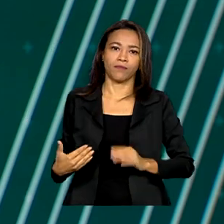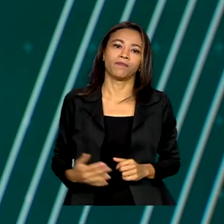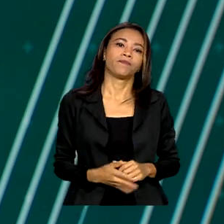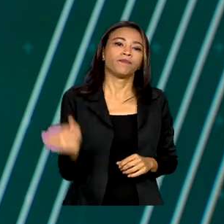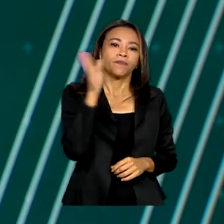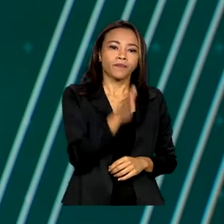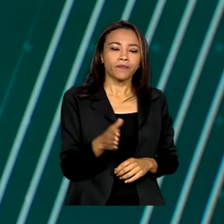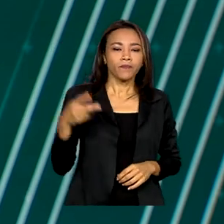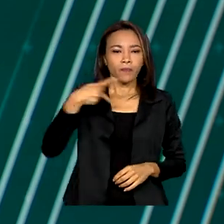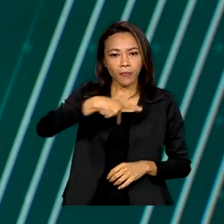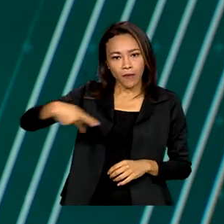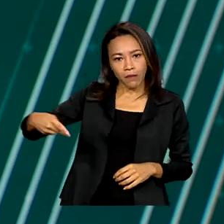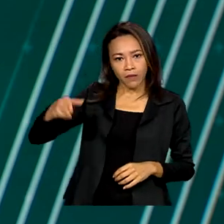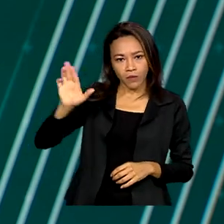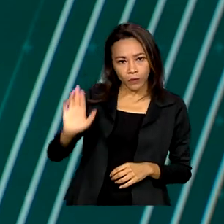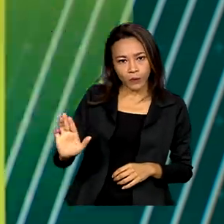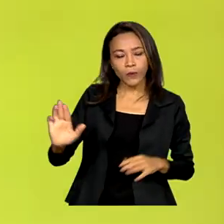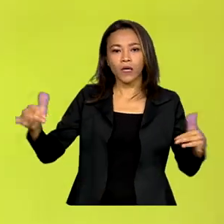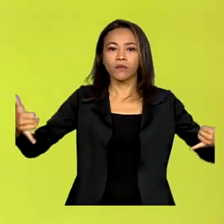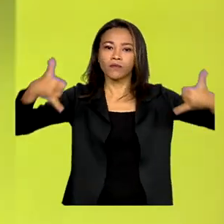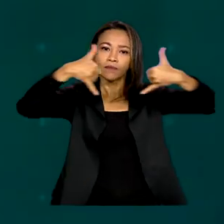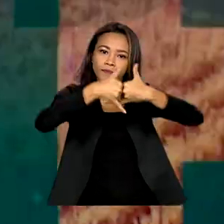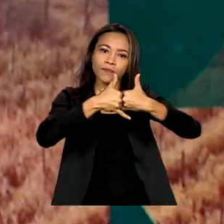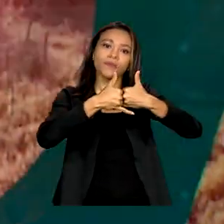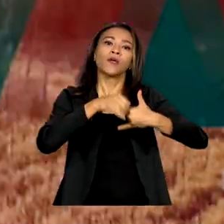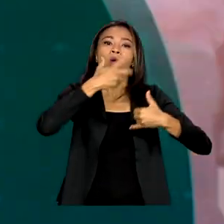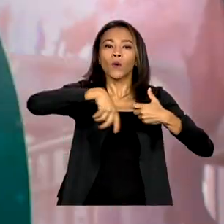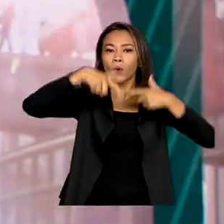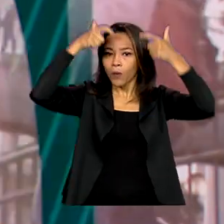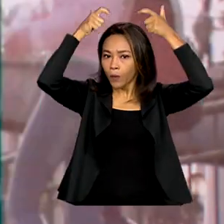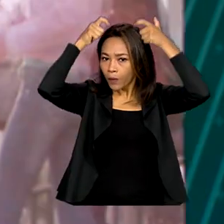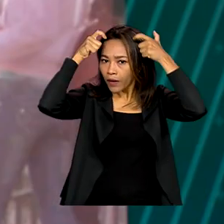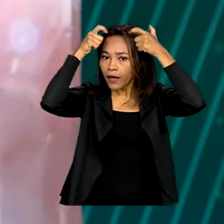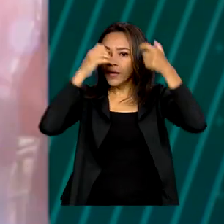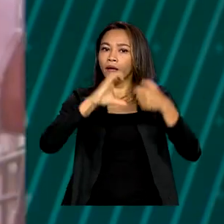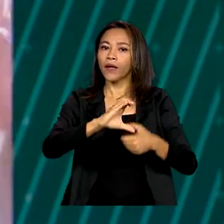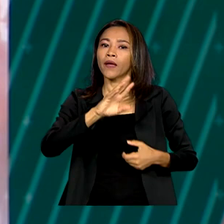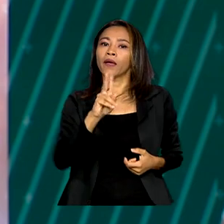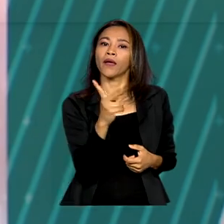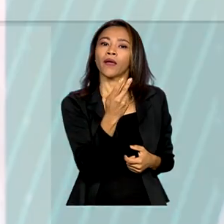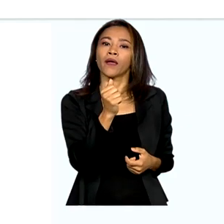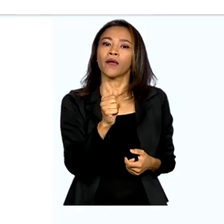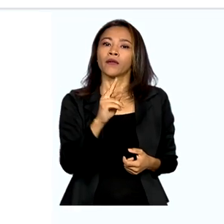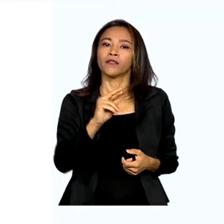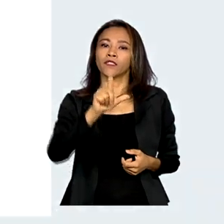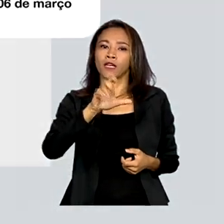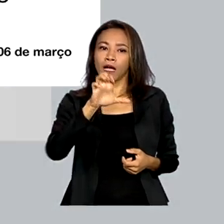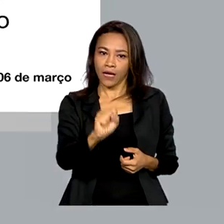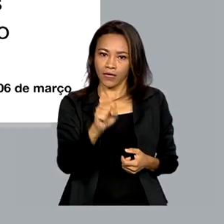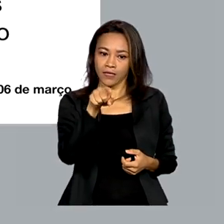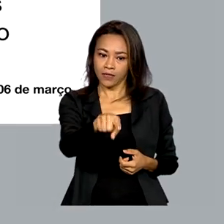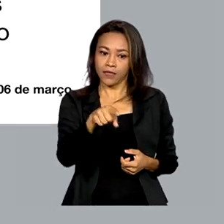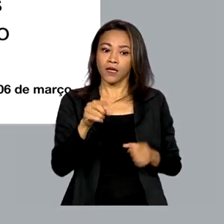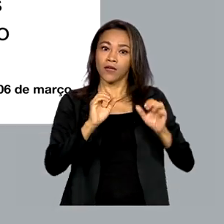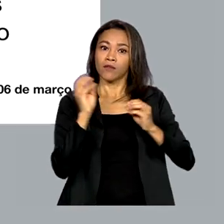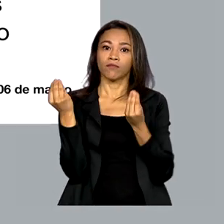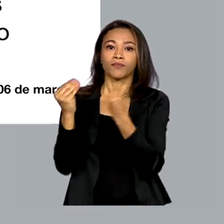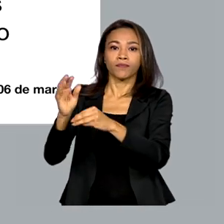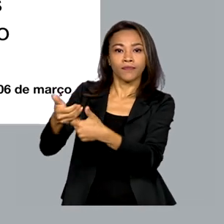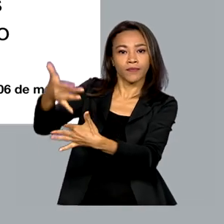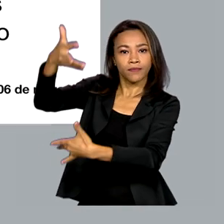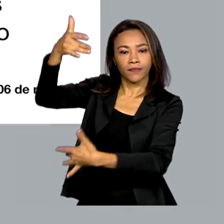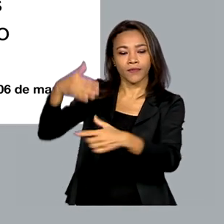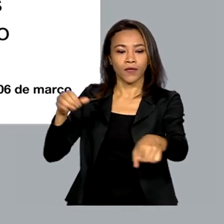O presidente Lula conversou por telefone com o rei Charles III do Reino Unido. Pelas redes sociais, Lula agradeceu os